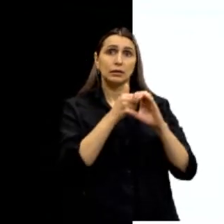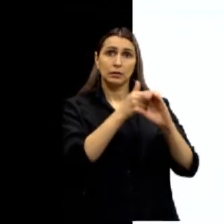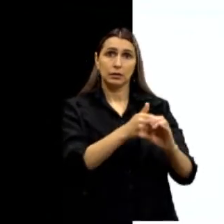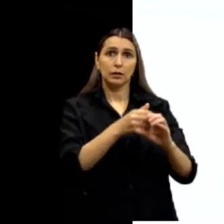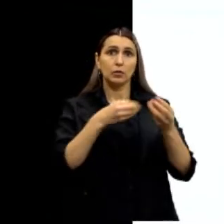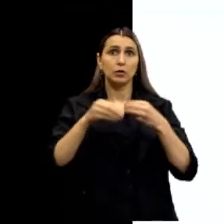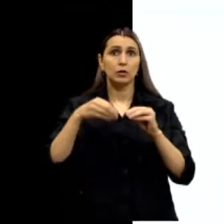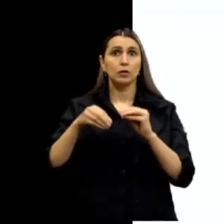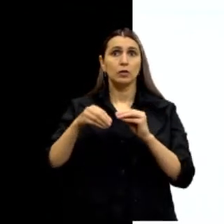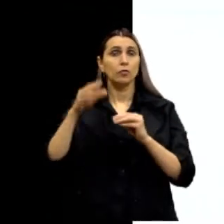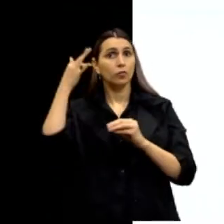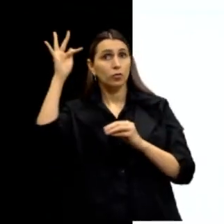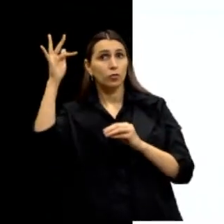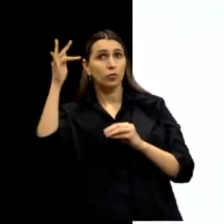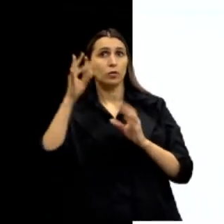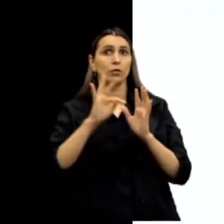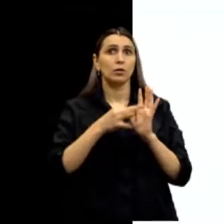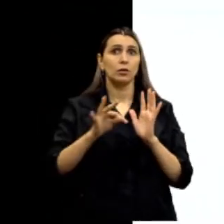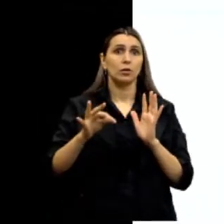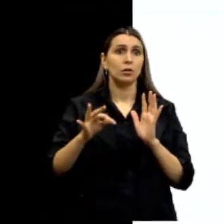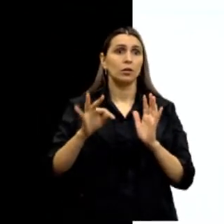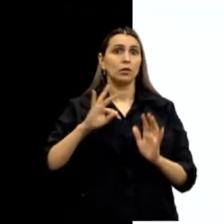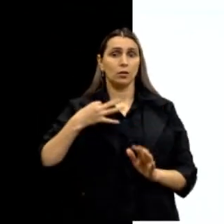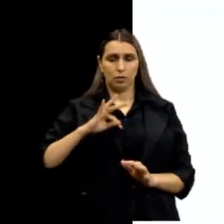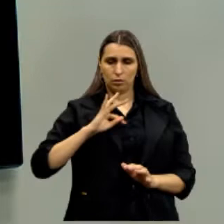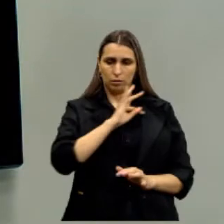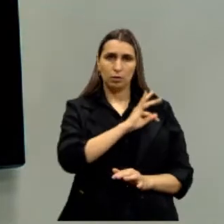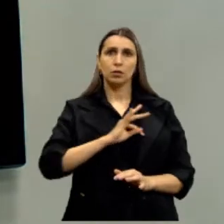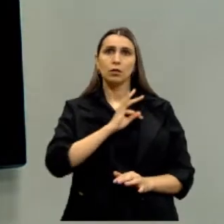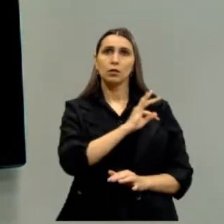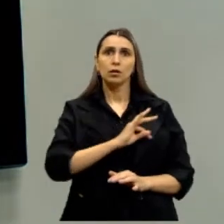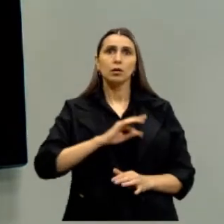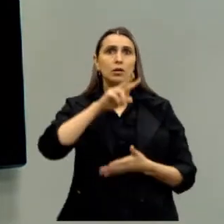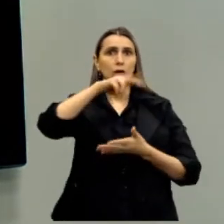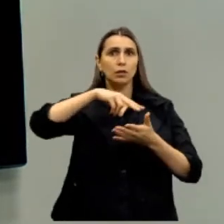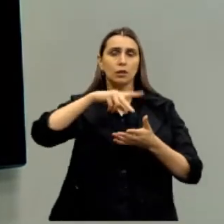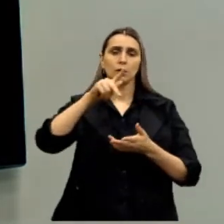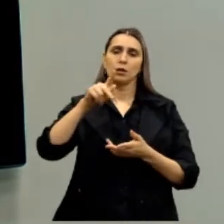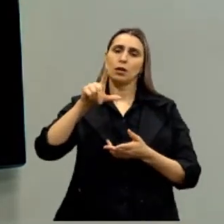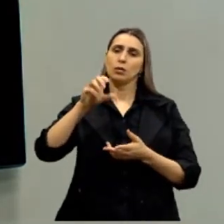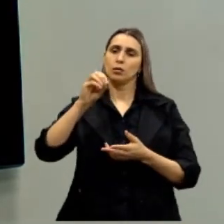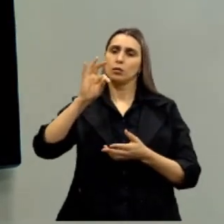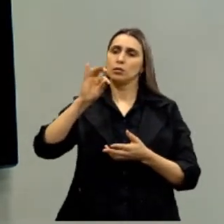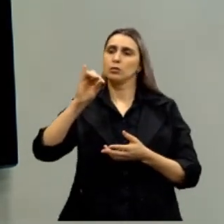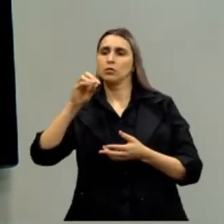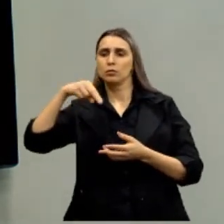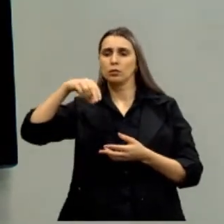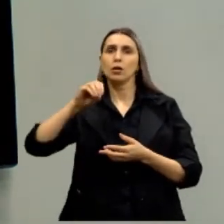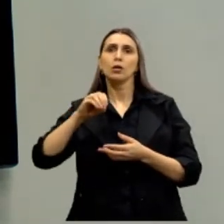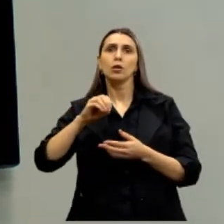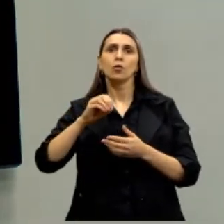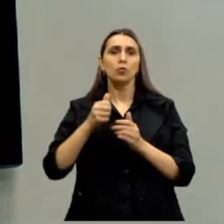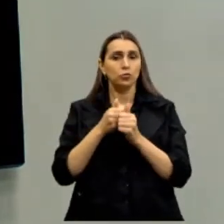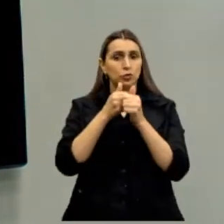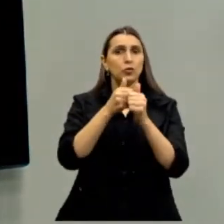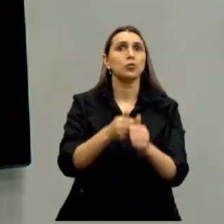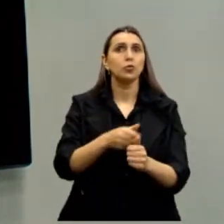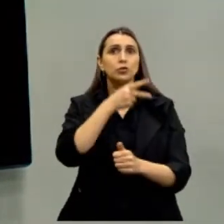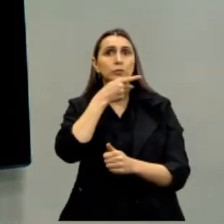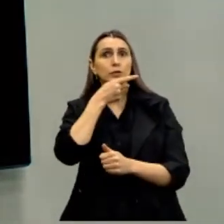filosofia e teologia, ele é um neoplatônico, um seguidor, um leitor de Plotino, seguidor da escola de Platão,